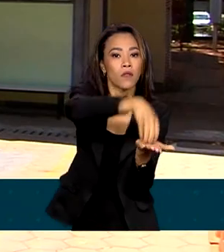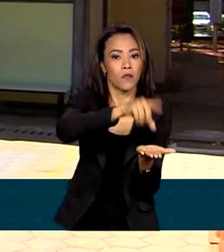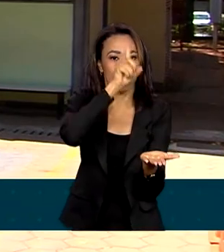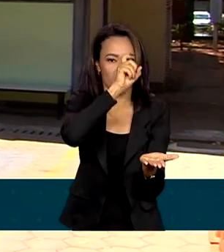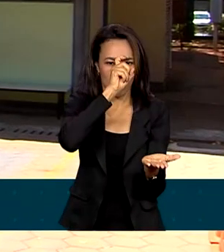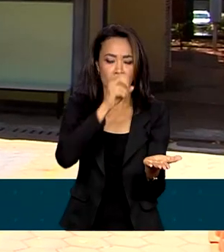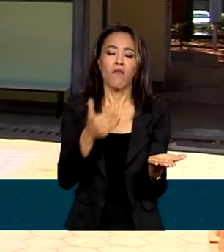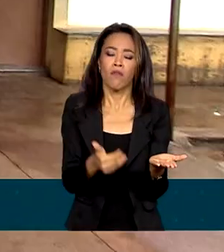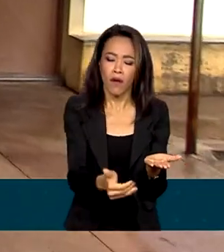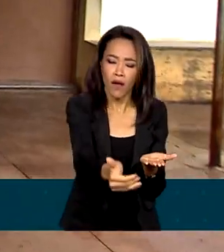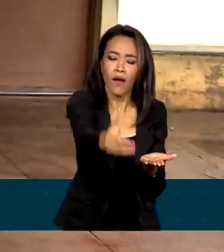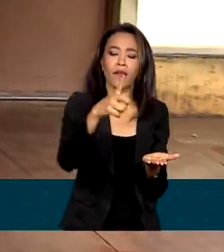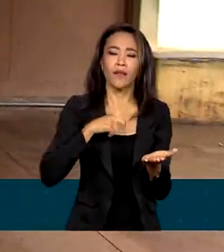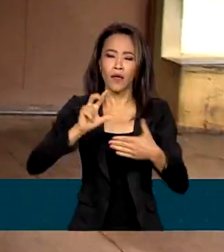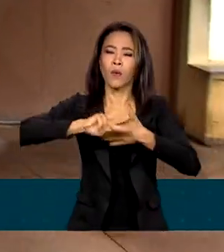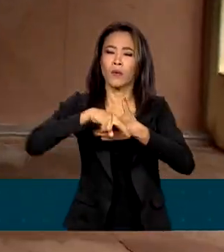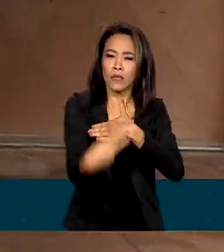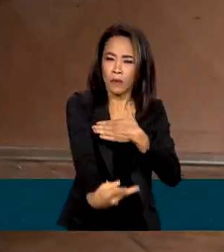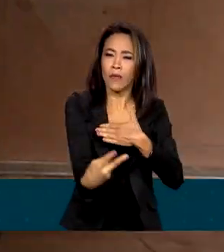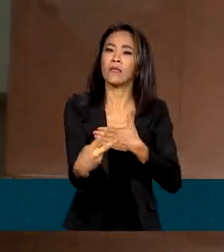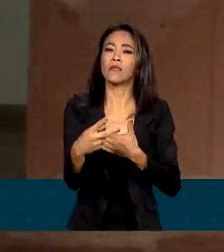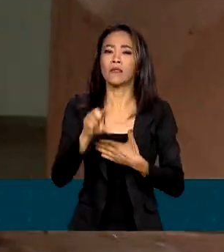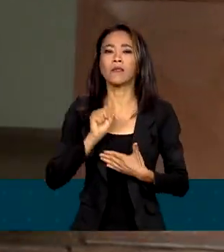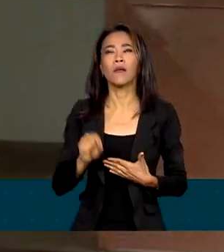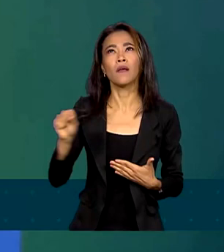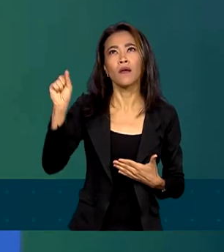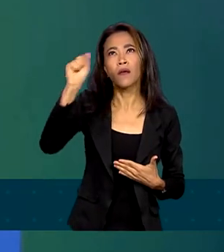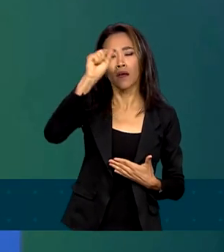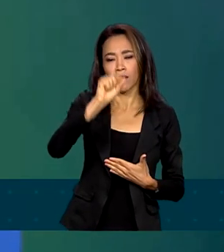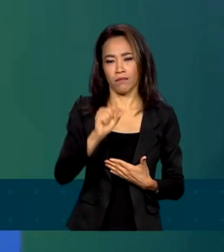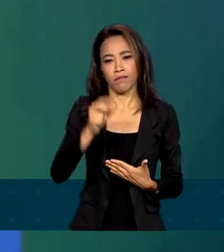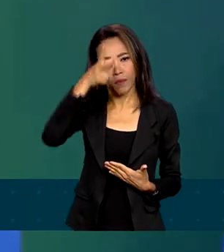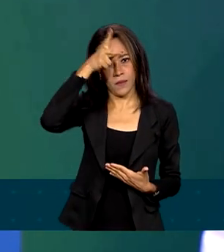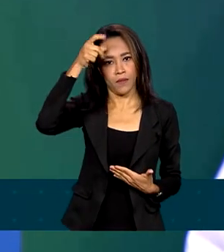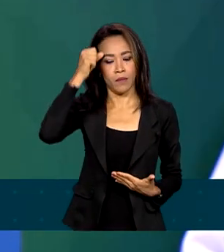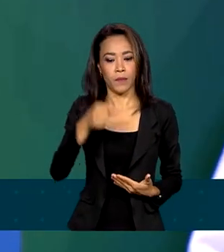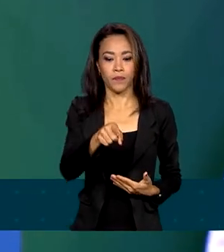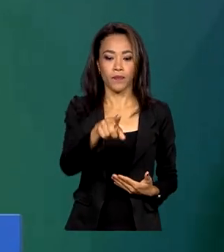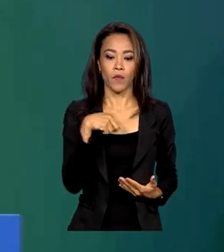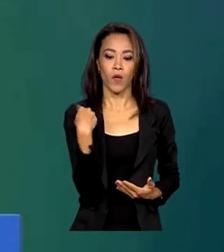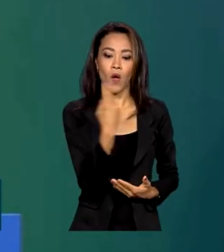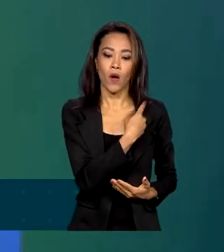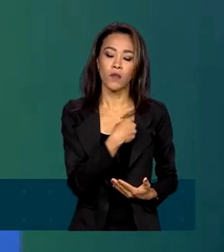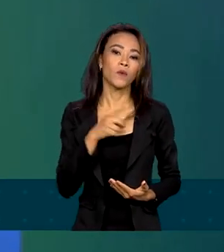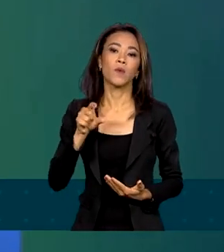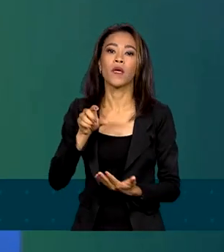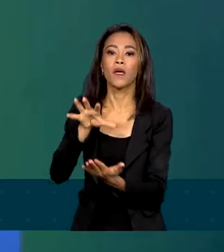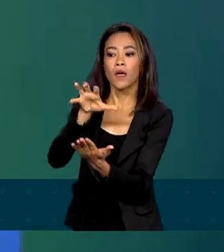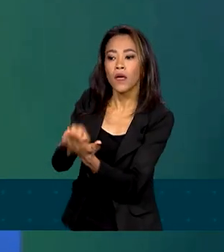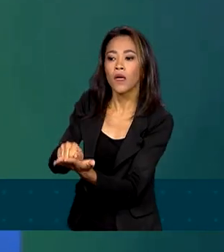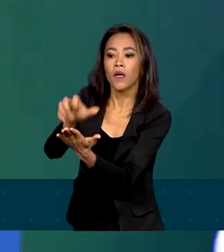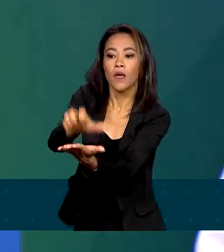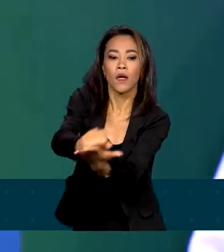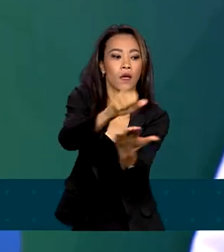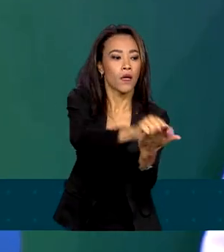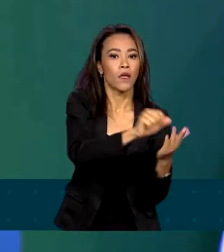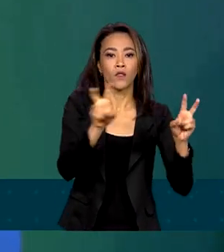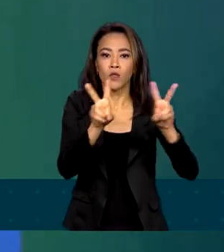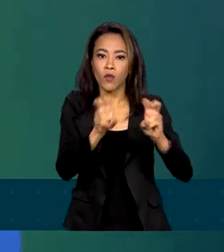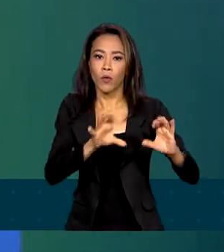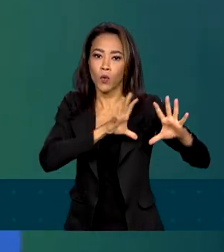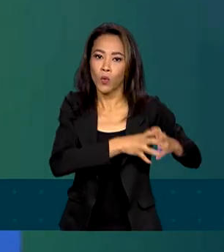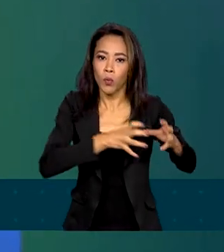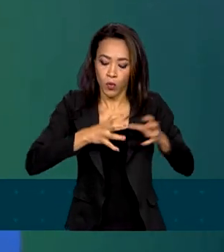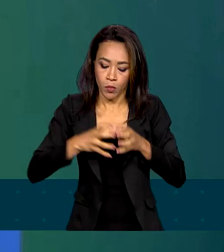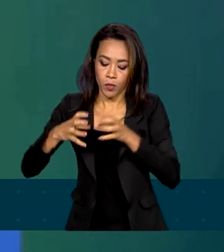os postos de saúde em cada município. Estamos fazendo credenciamento das equipes de saúde da família,